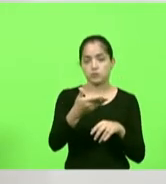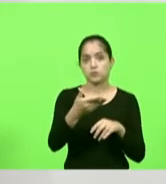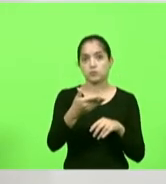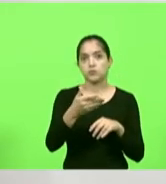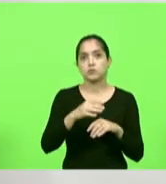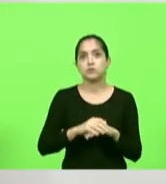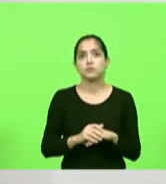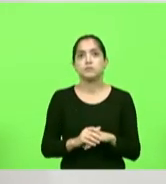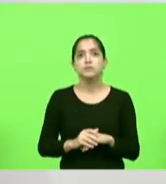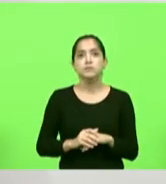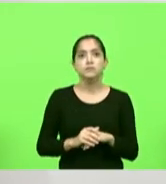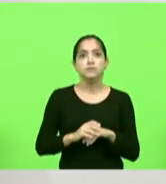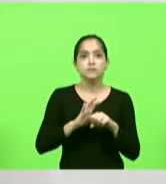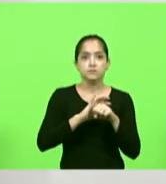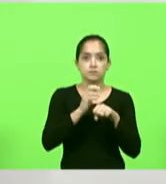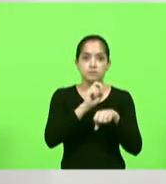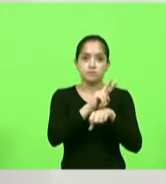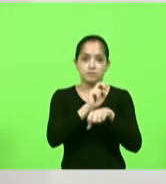vírus chinês